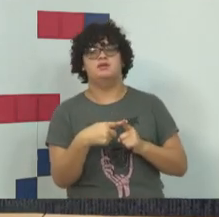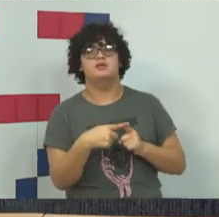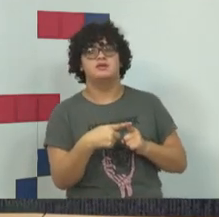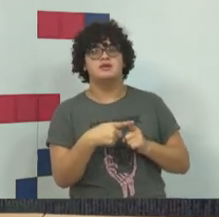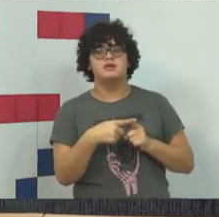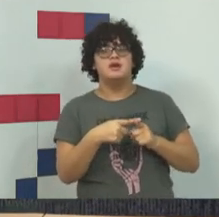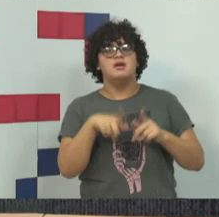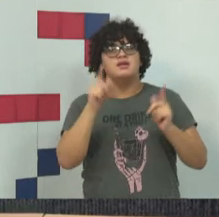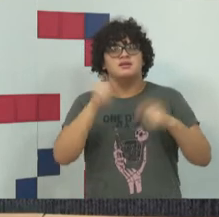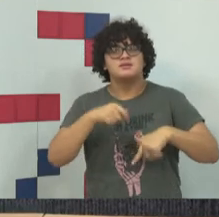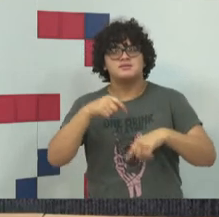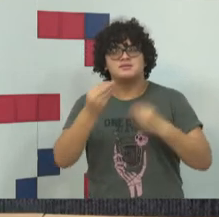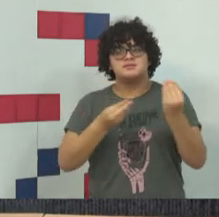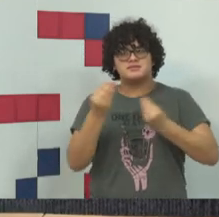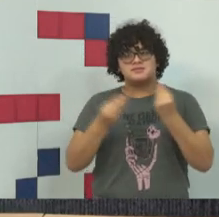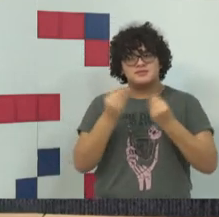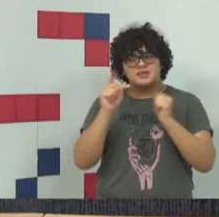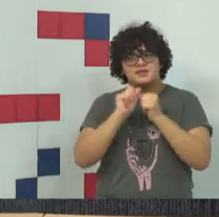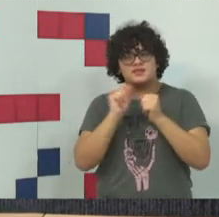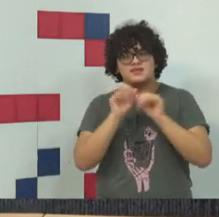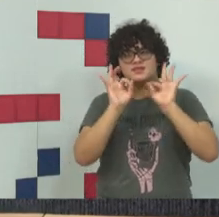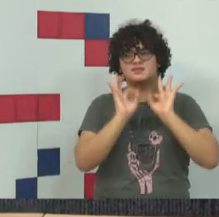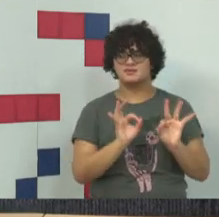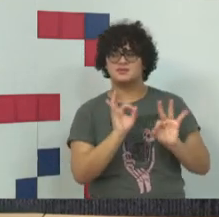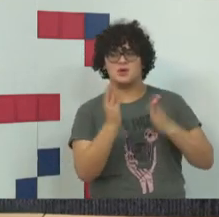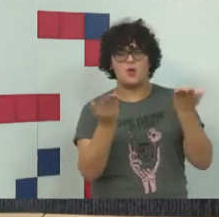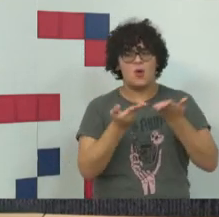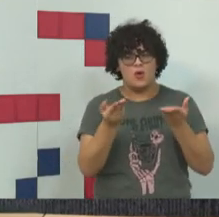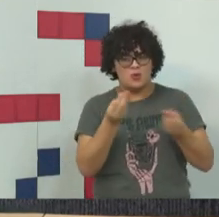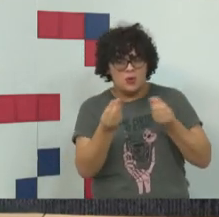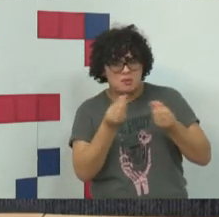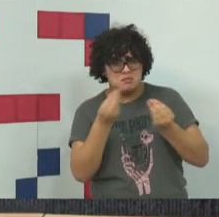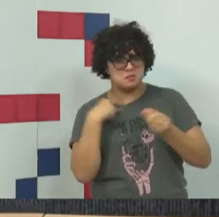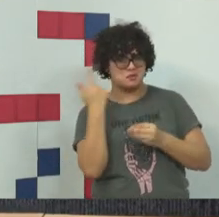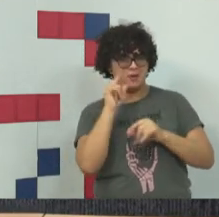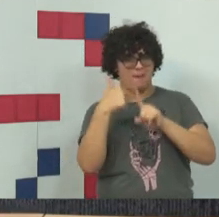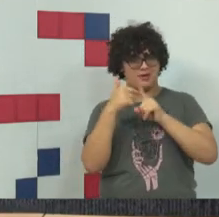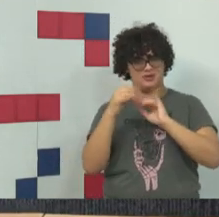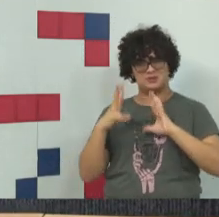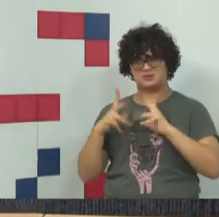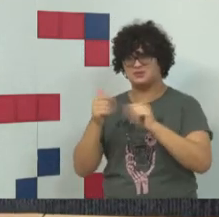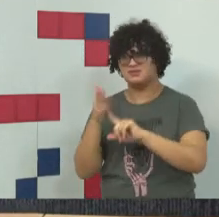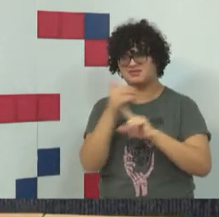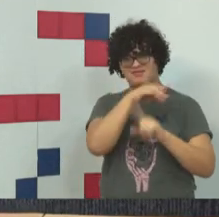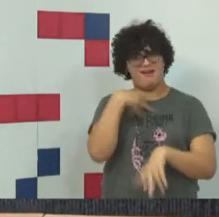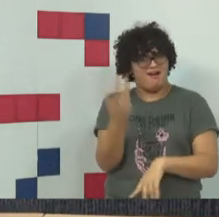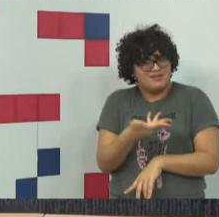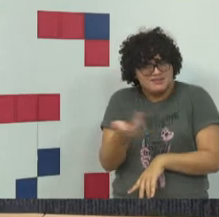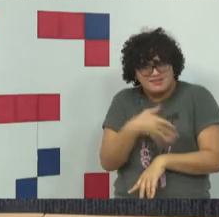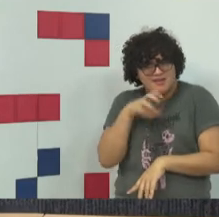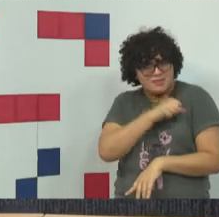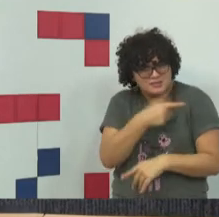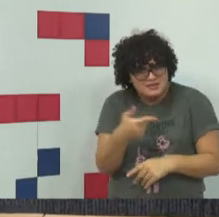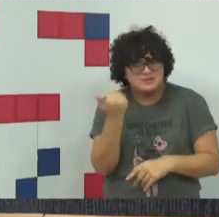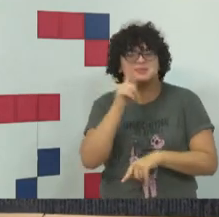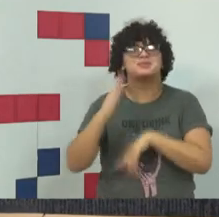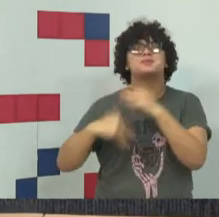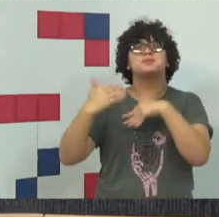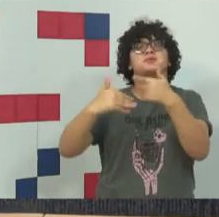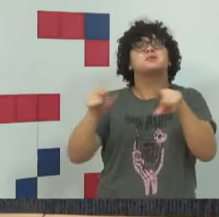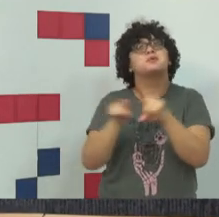houve um gap. E esse gap, ele persiste até hoje, porque a tecnologia é muito rápida, o desenvolvimento